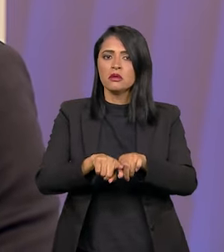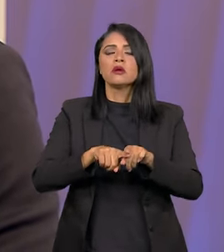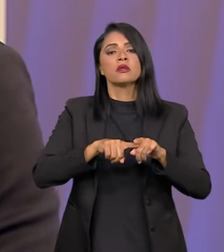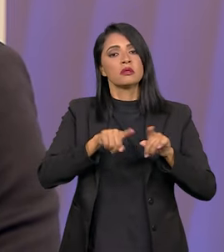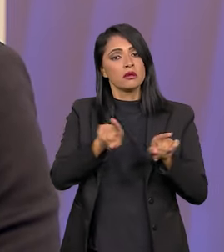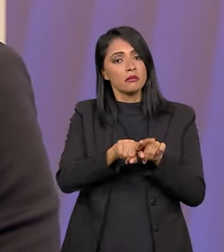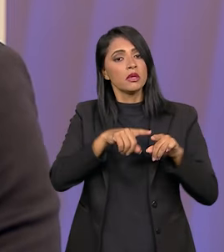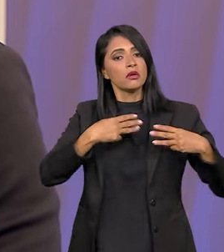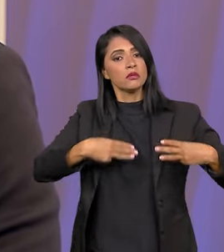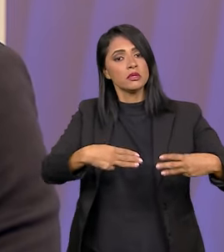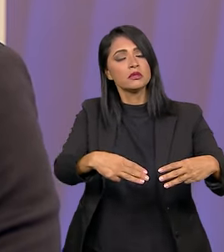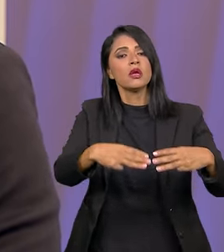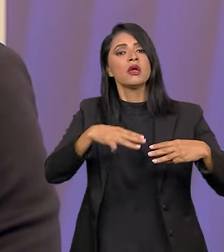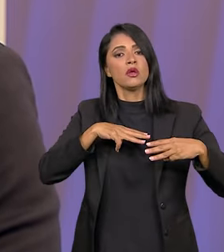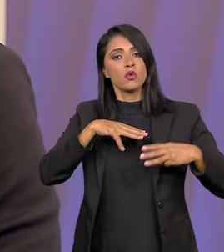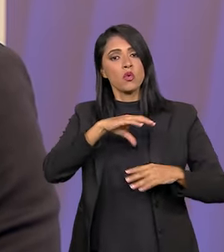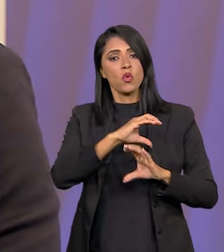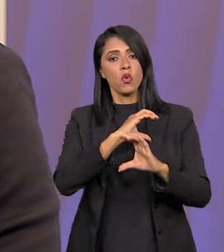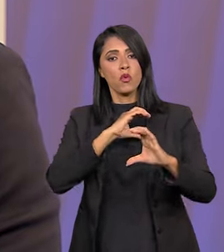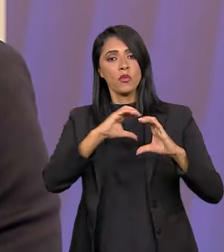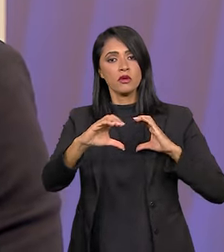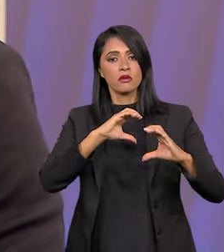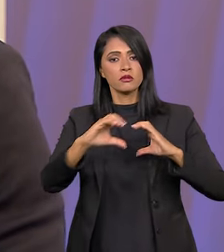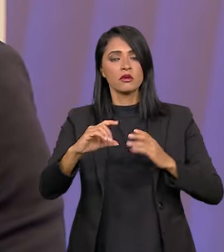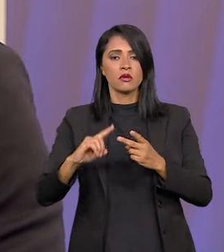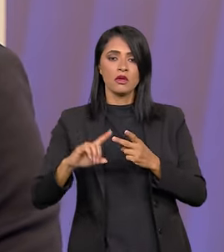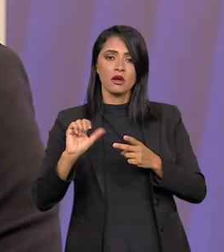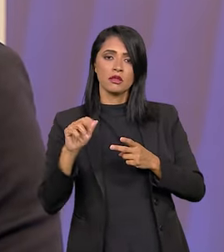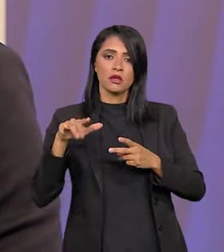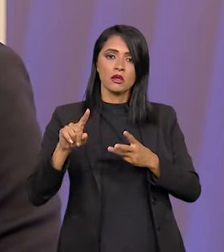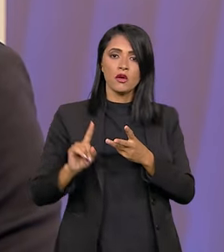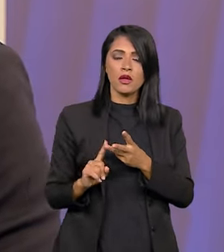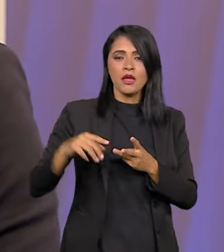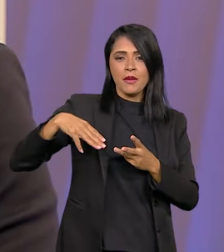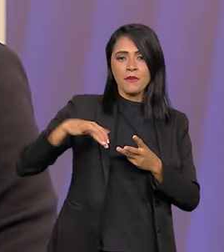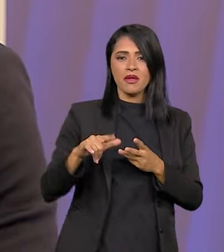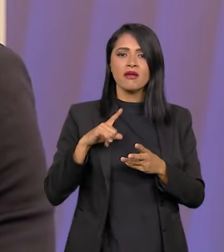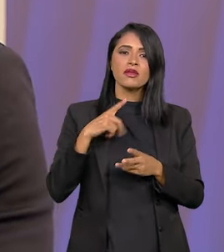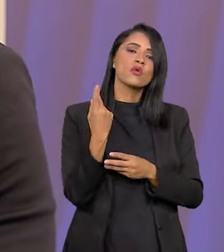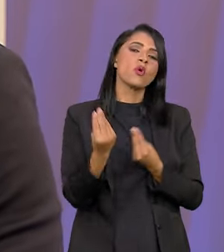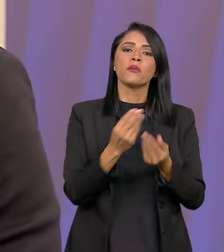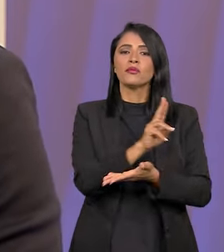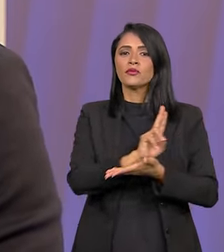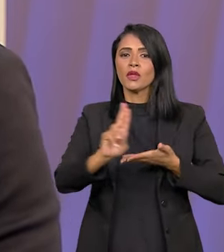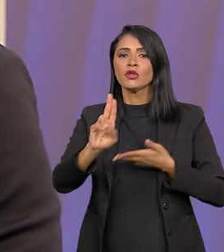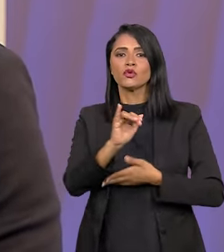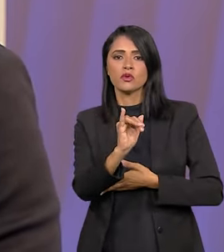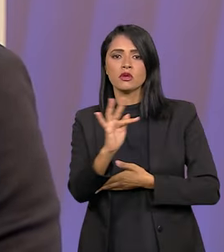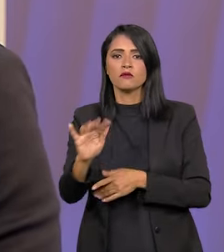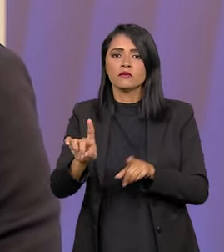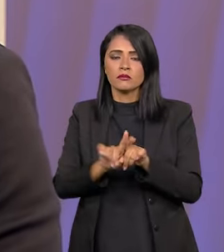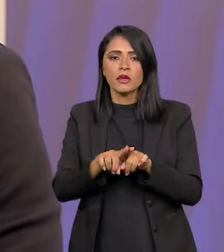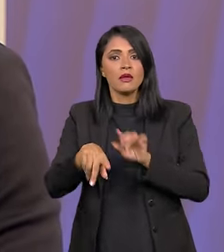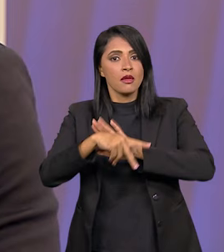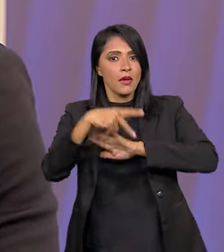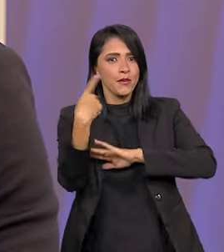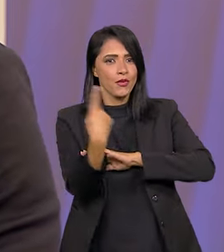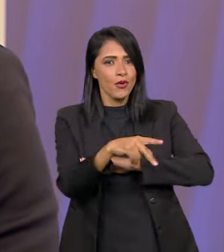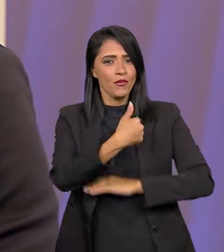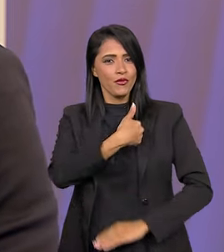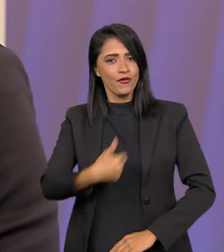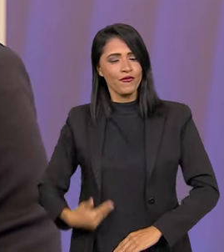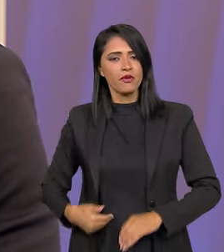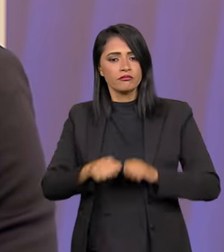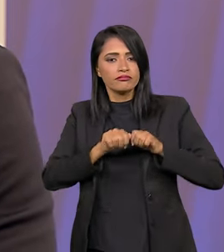com o Ministério das Comunicações e da Anatel. E também com o MEC, por meio das universidades e dos institutos federais. Então é uma ação